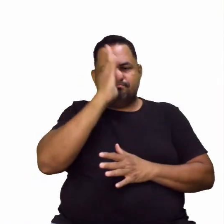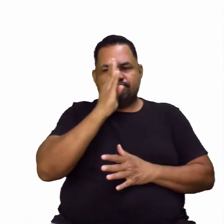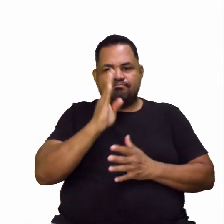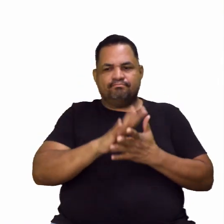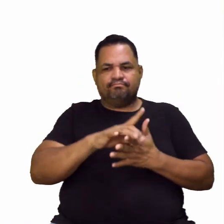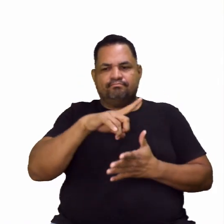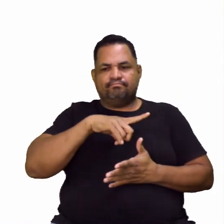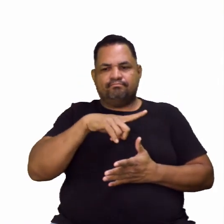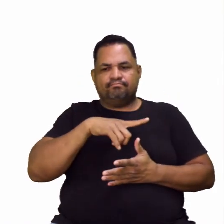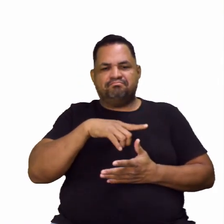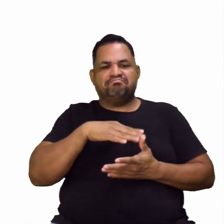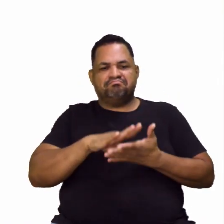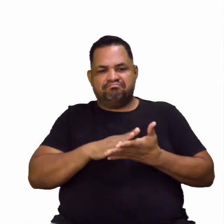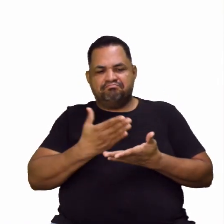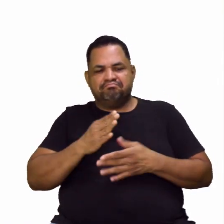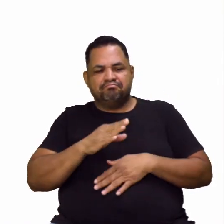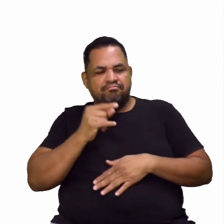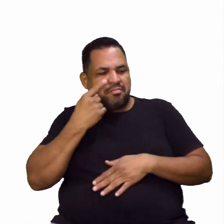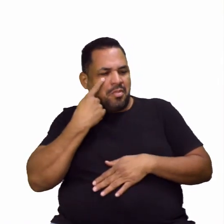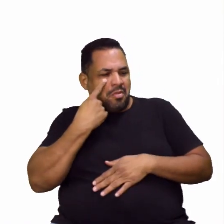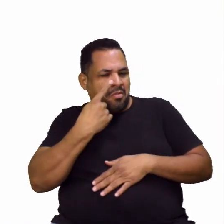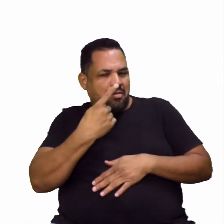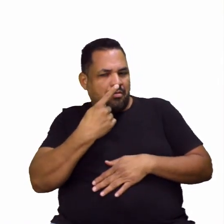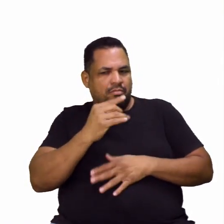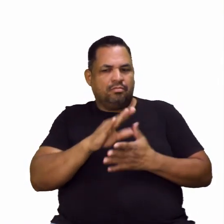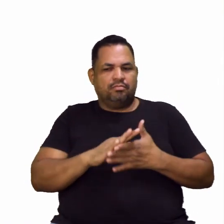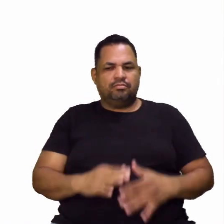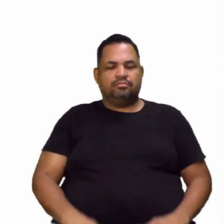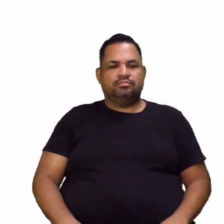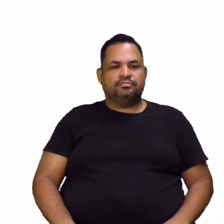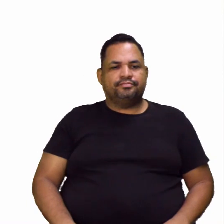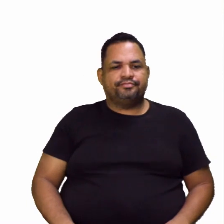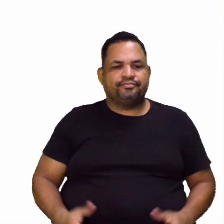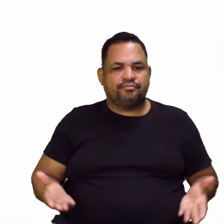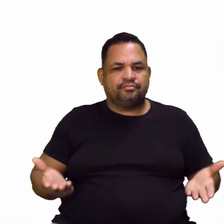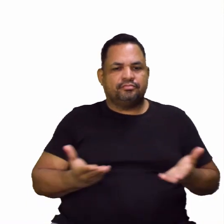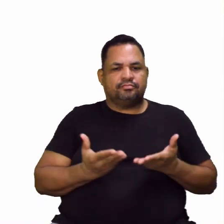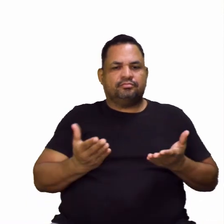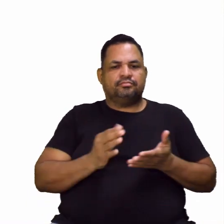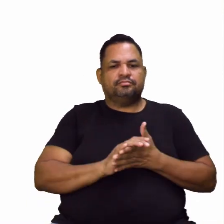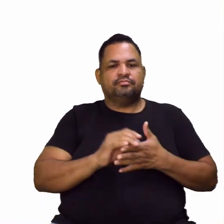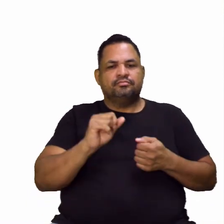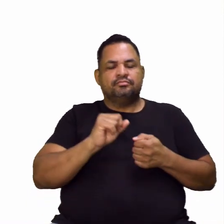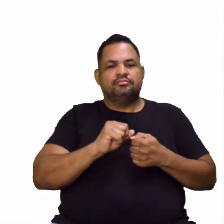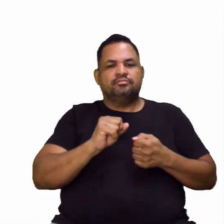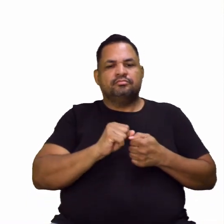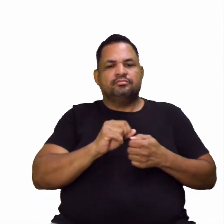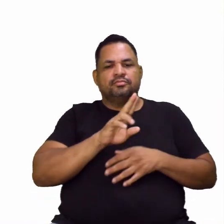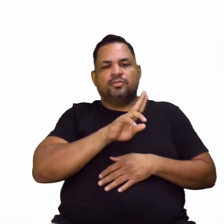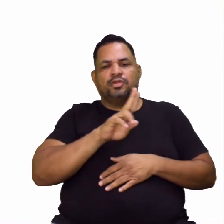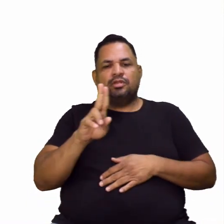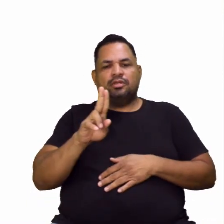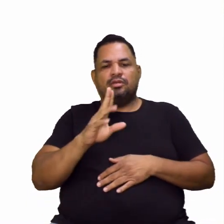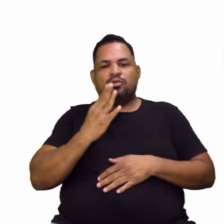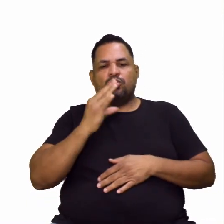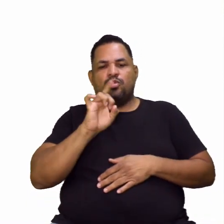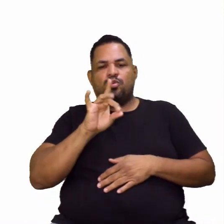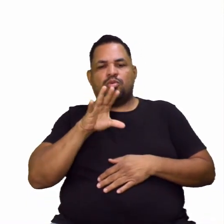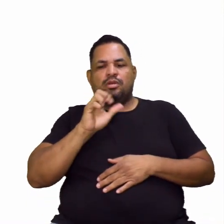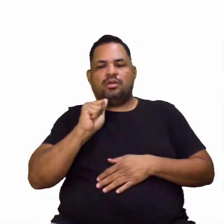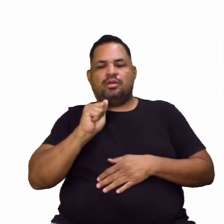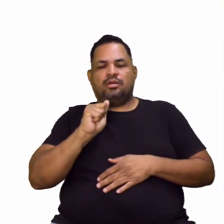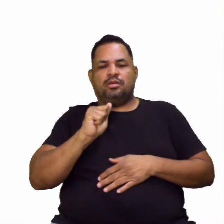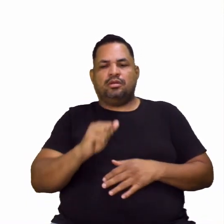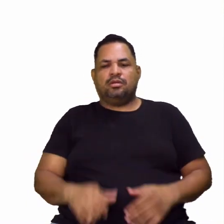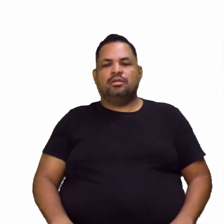que têm sido muito apreciados. Agora, fiz o que se intitula a cuca.